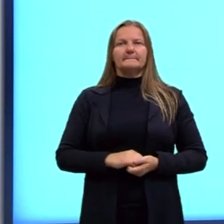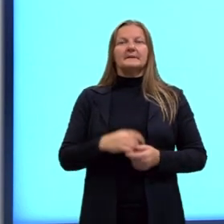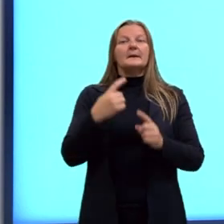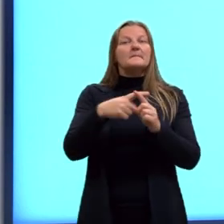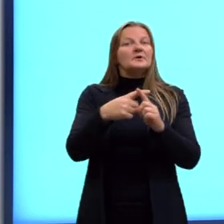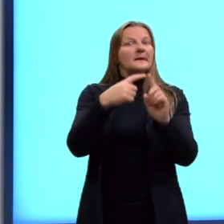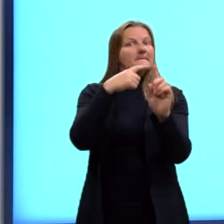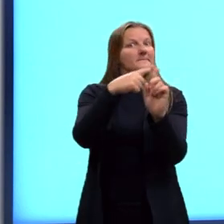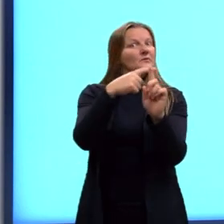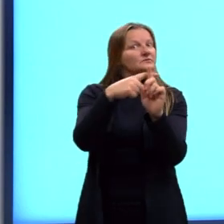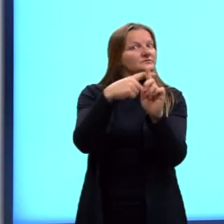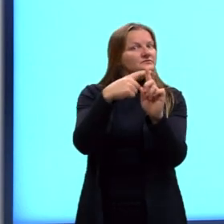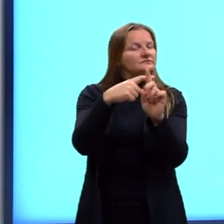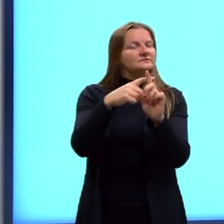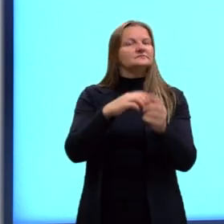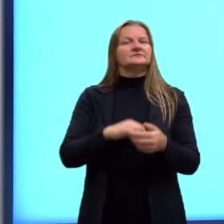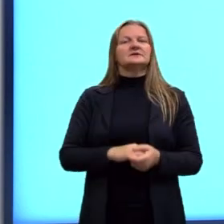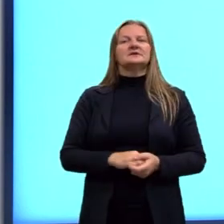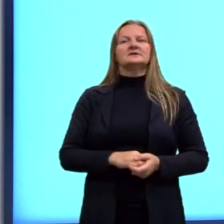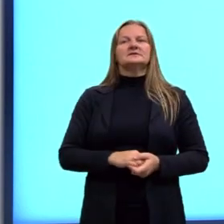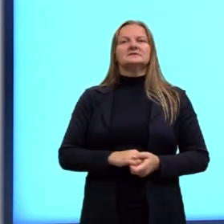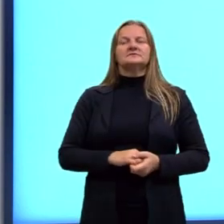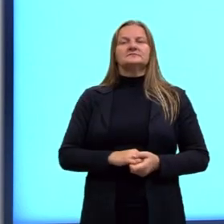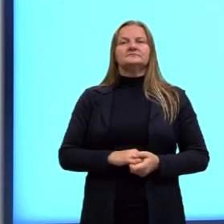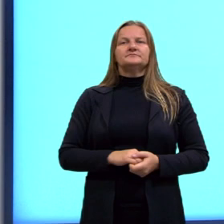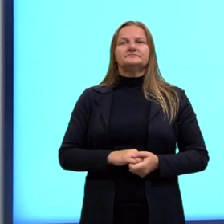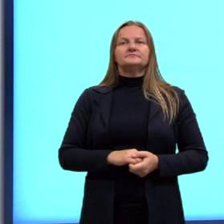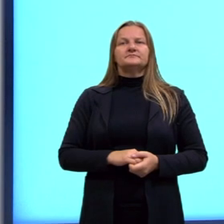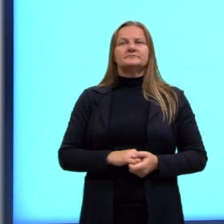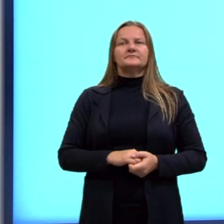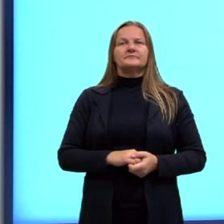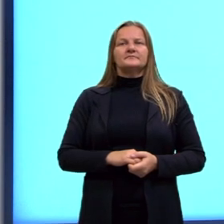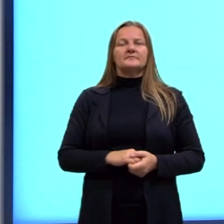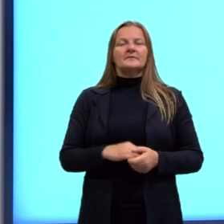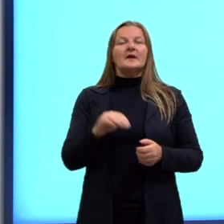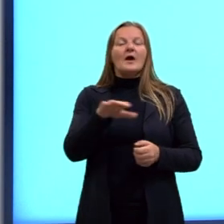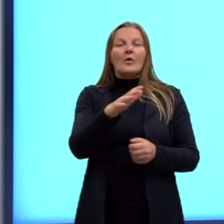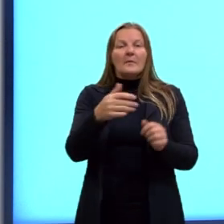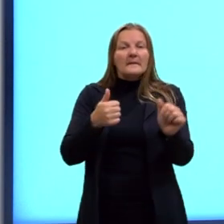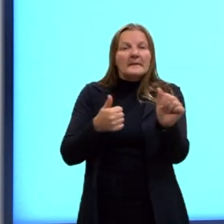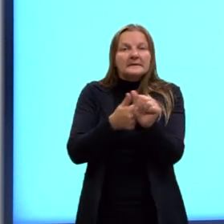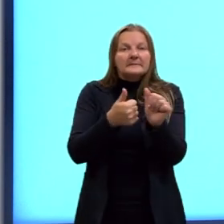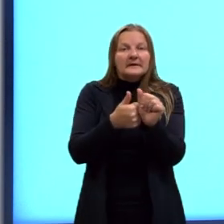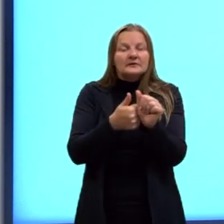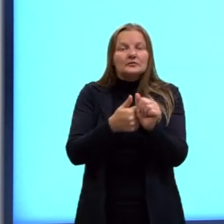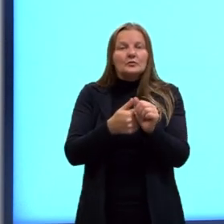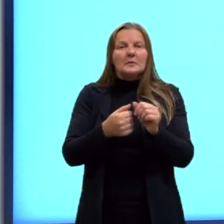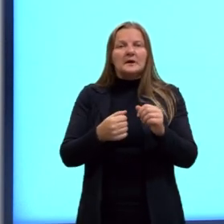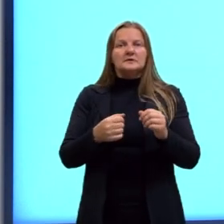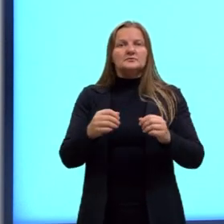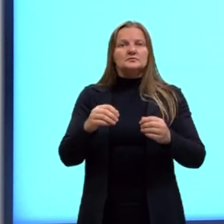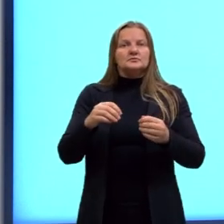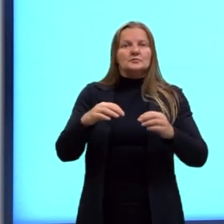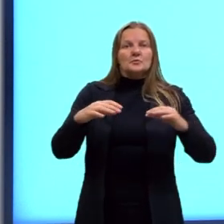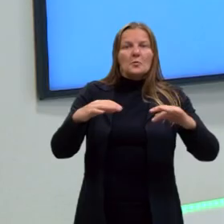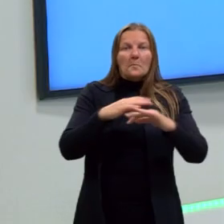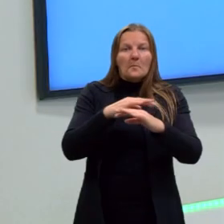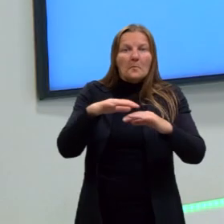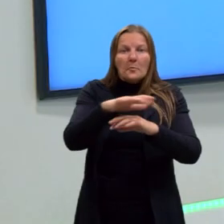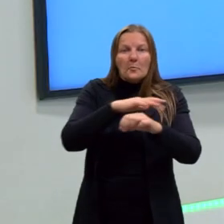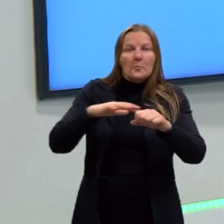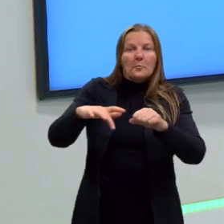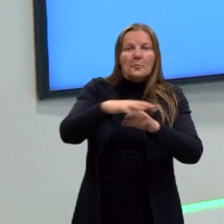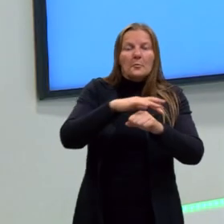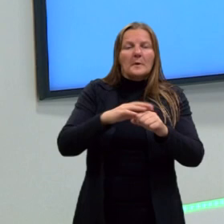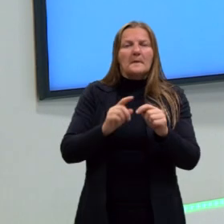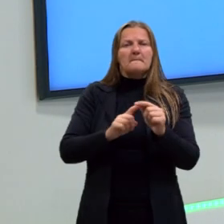positiva. Outra coisa, linhas mais próximas indicam o campo mais intenso. Então, quanto mais linhas